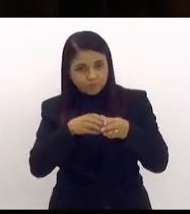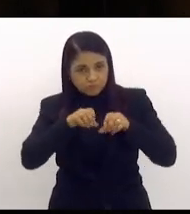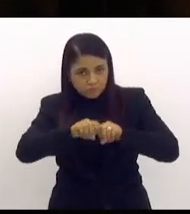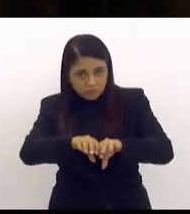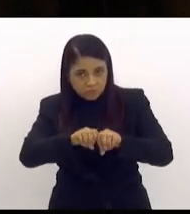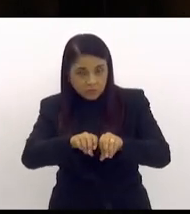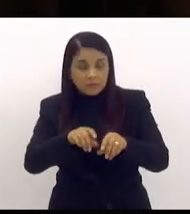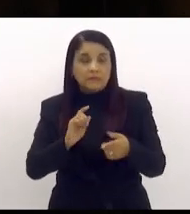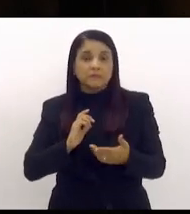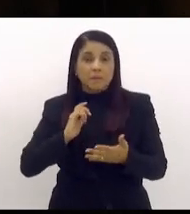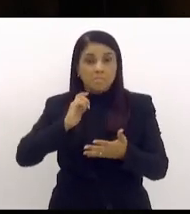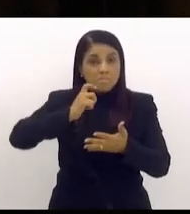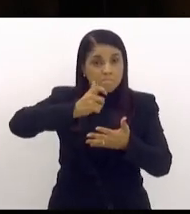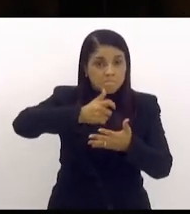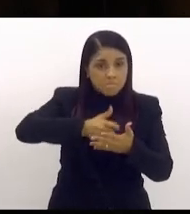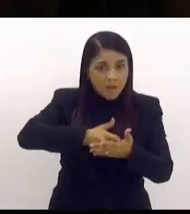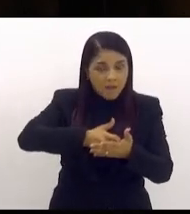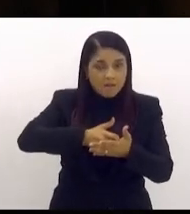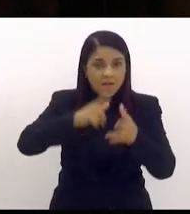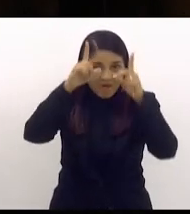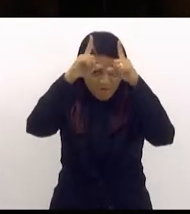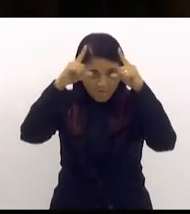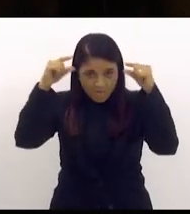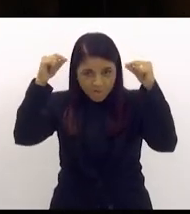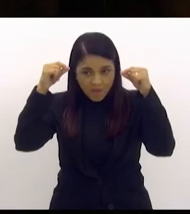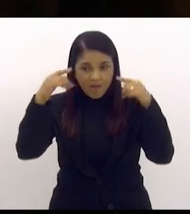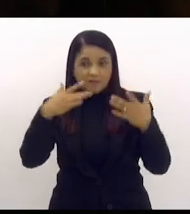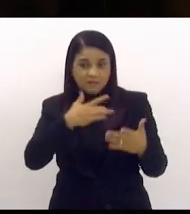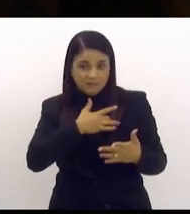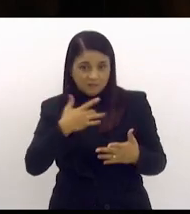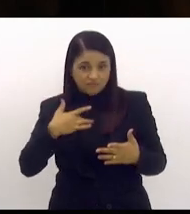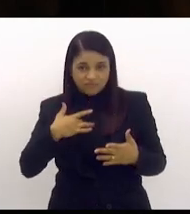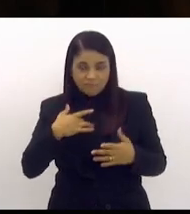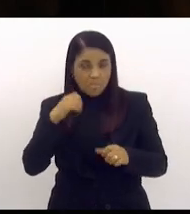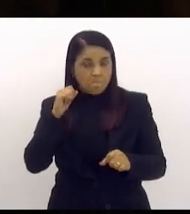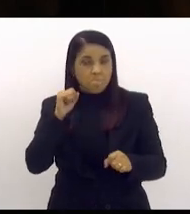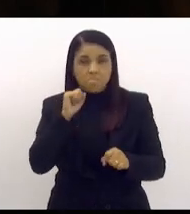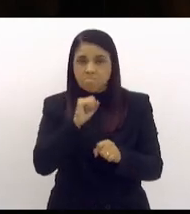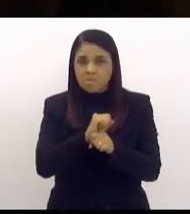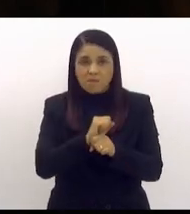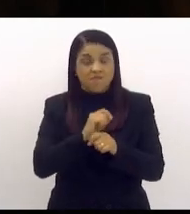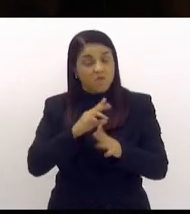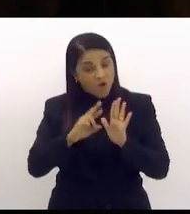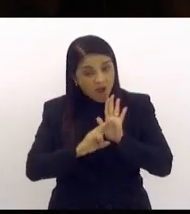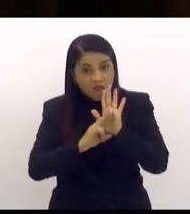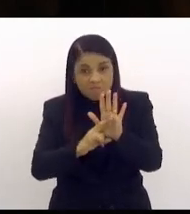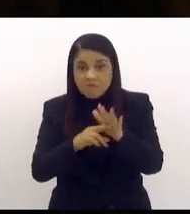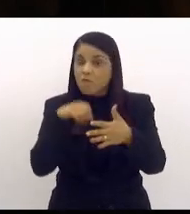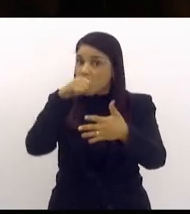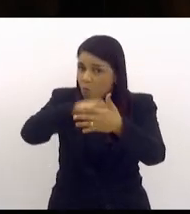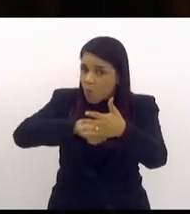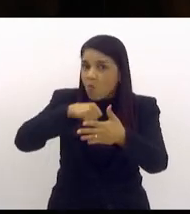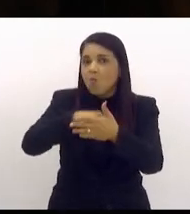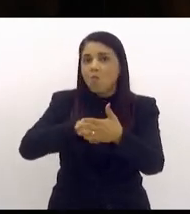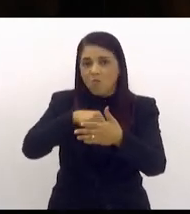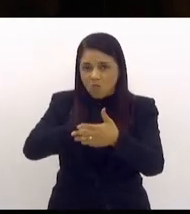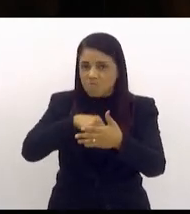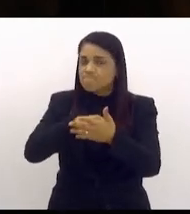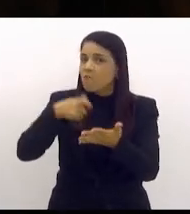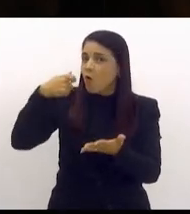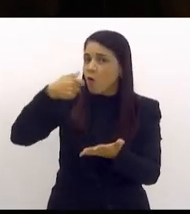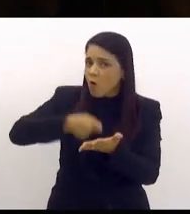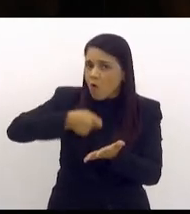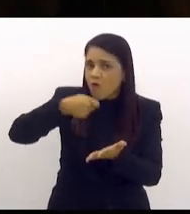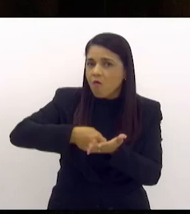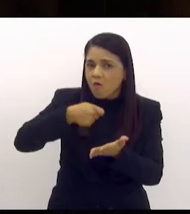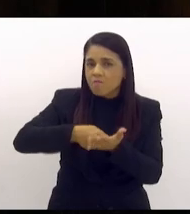piso da hipermagem não vai parar enquanto representante da população nós iremos cobrar continuar